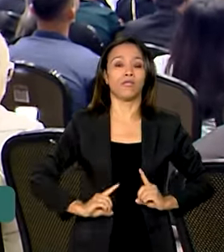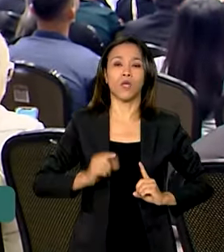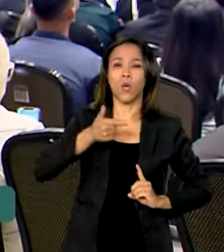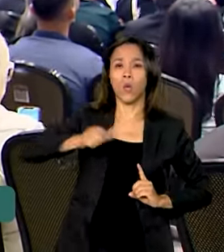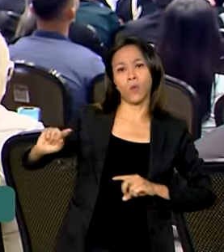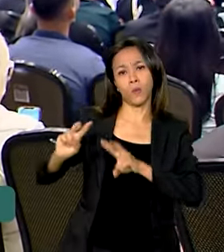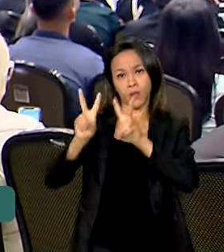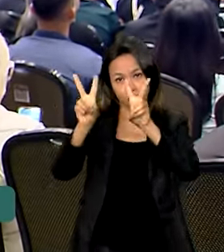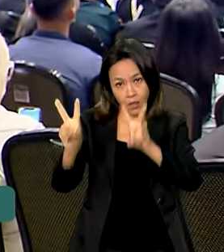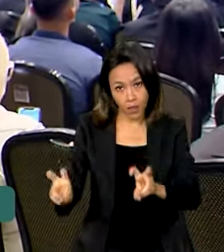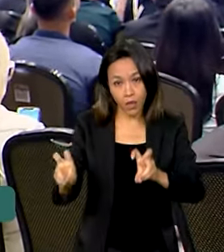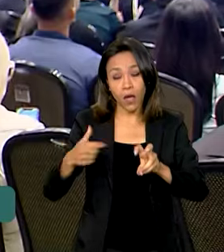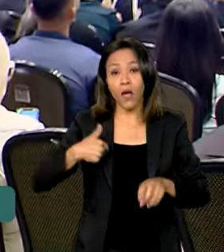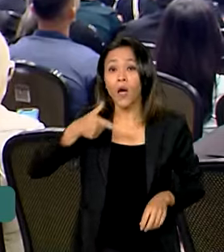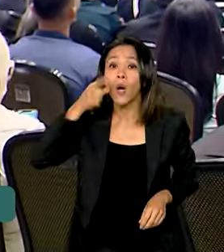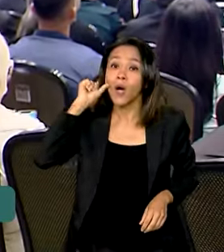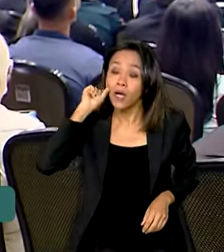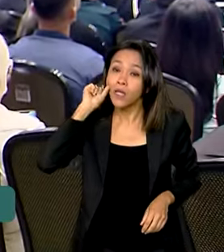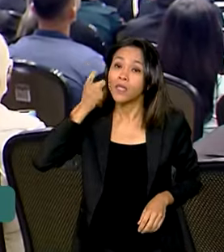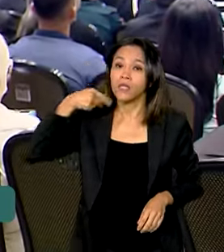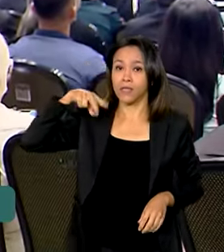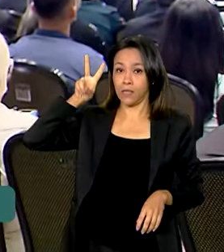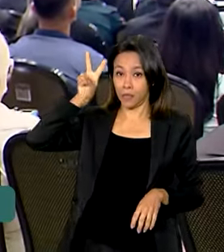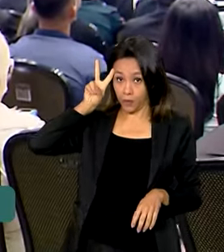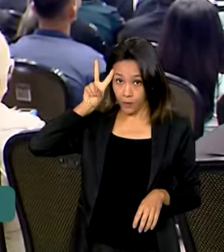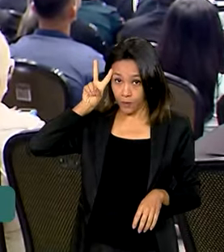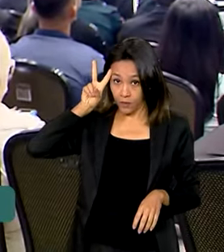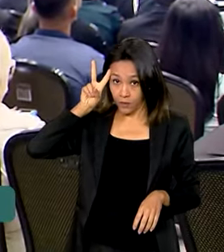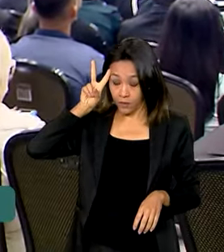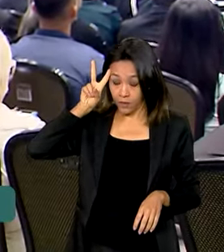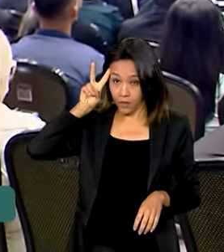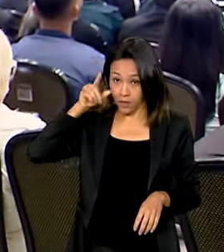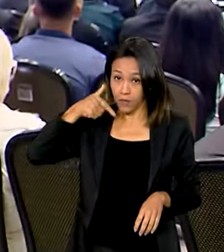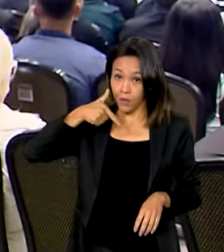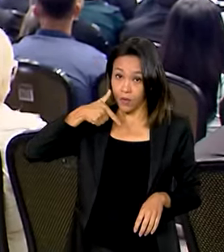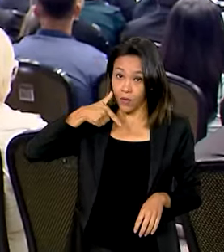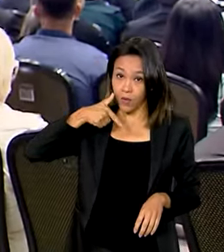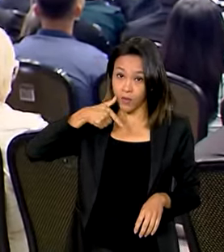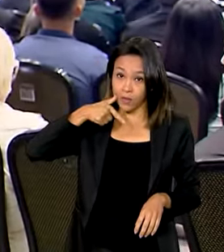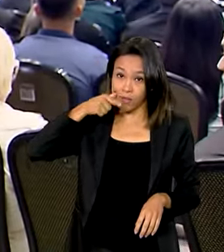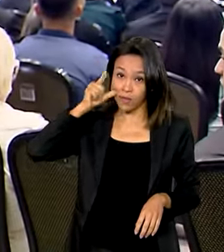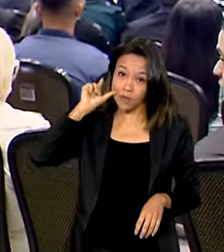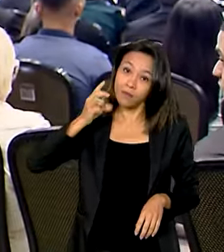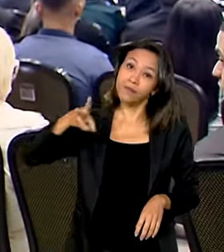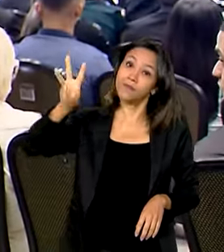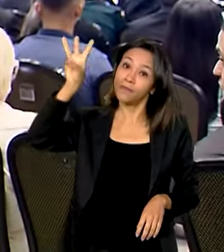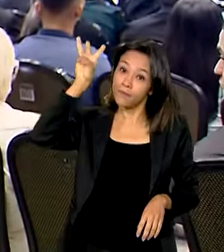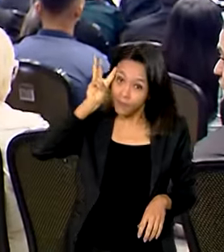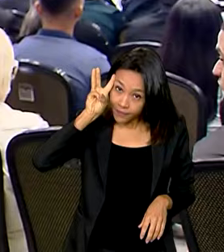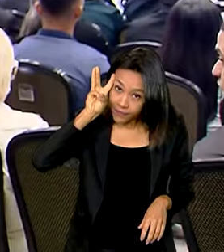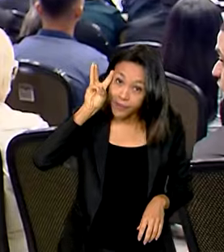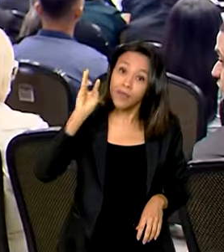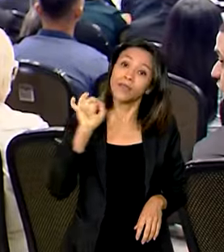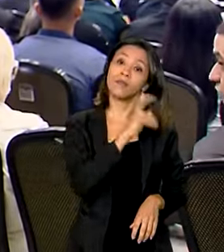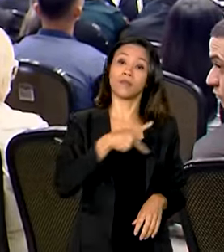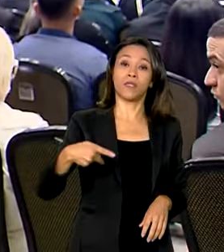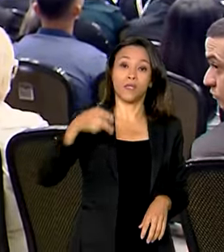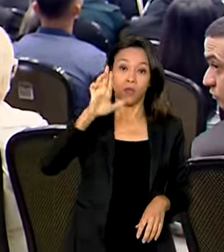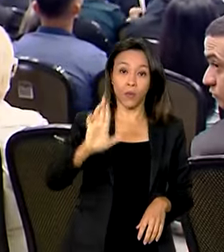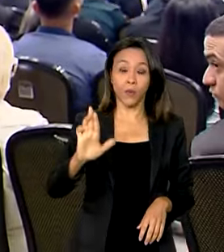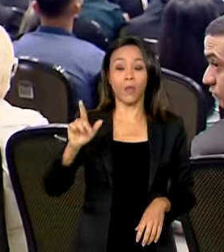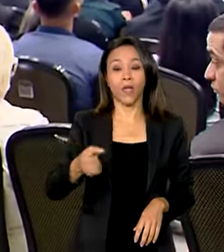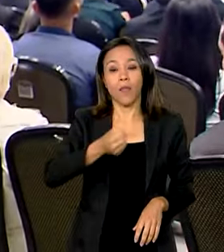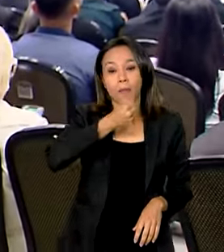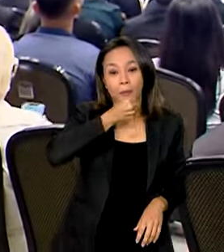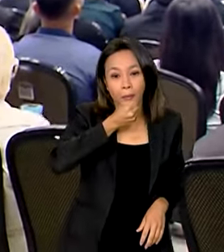assunto. Ontem, segunda-feira, ou terça-feira, o presidente Lula deu uma entrevista para a rede